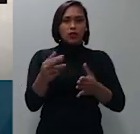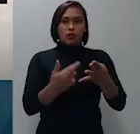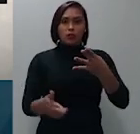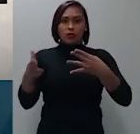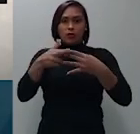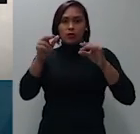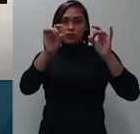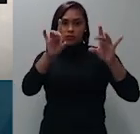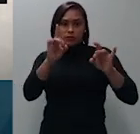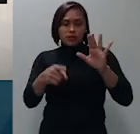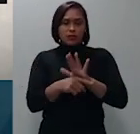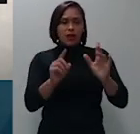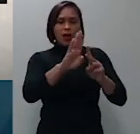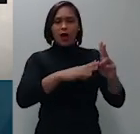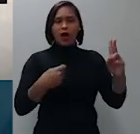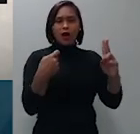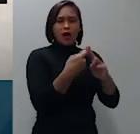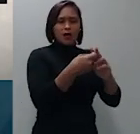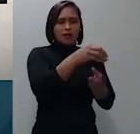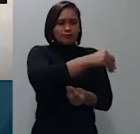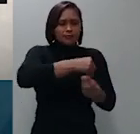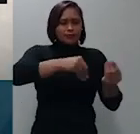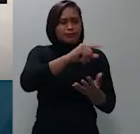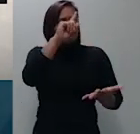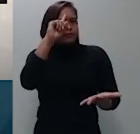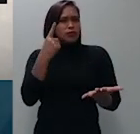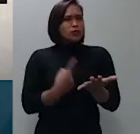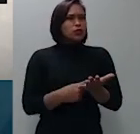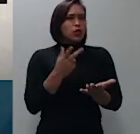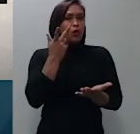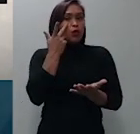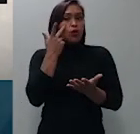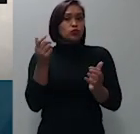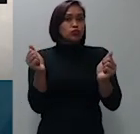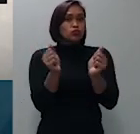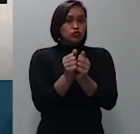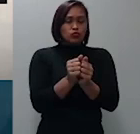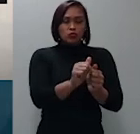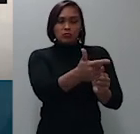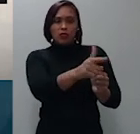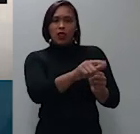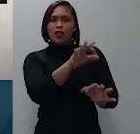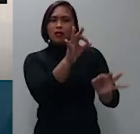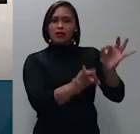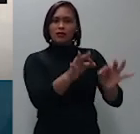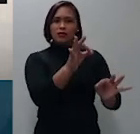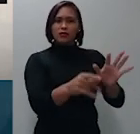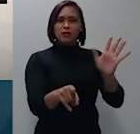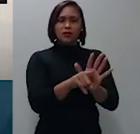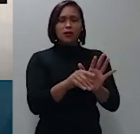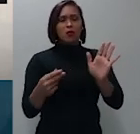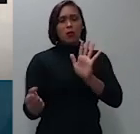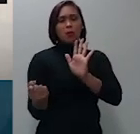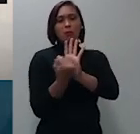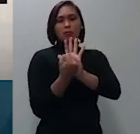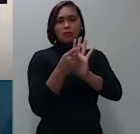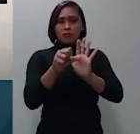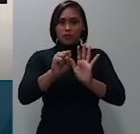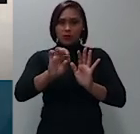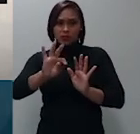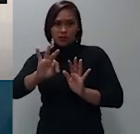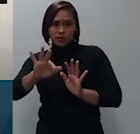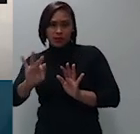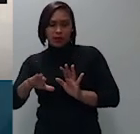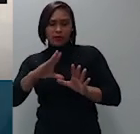partes decidiram de comum acordo por fim ao litígio nos termos da transação homologada pelo Supremo incluindo entre as